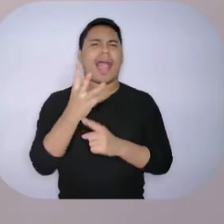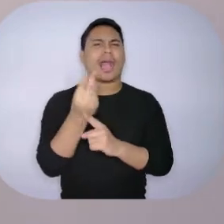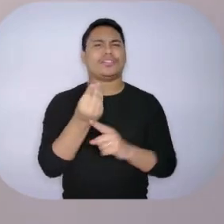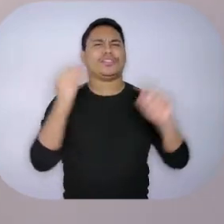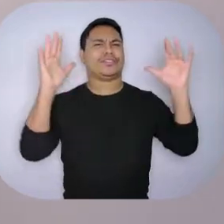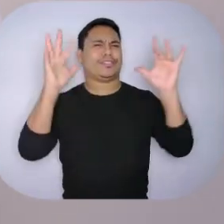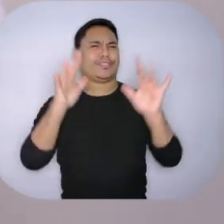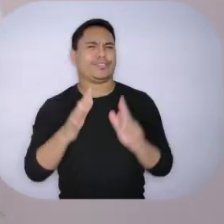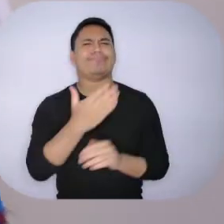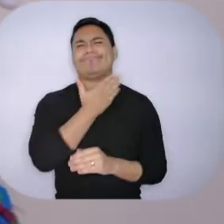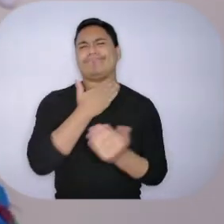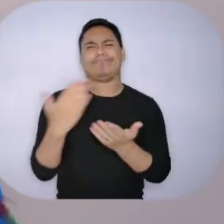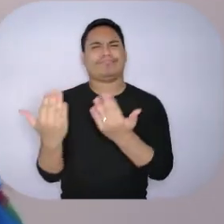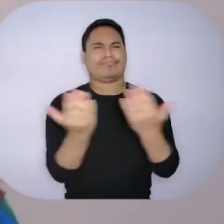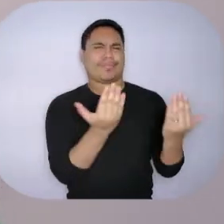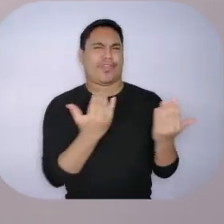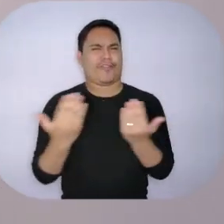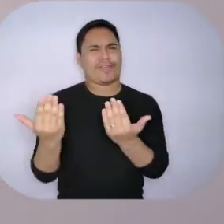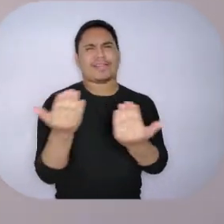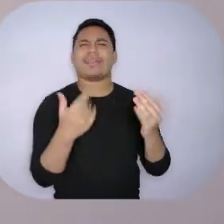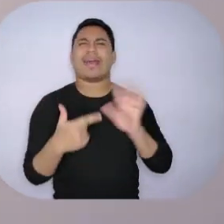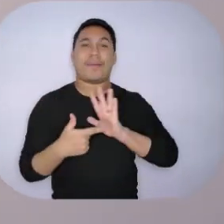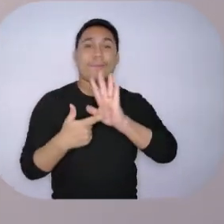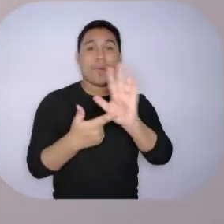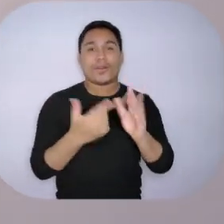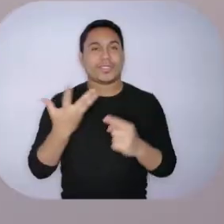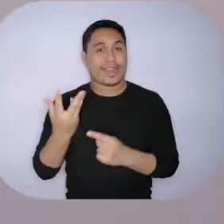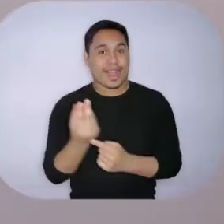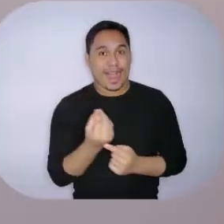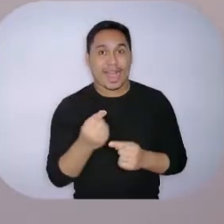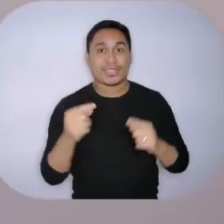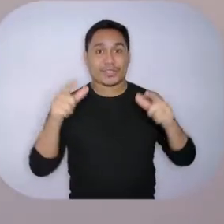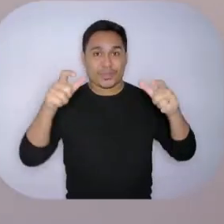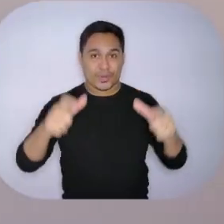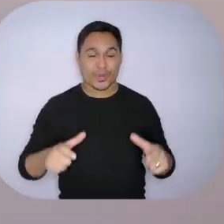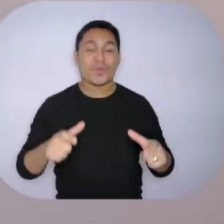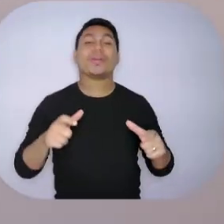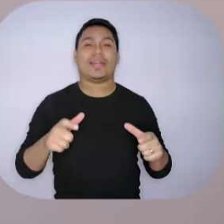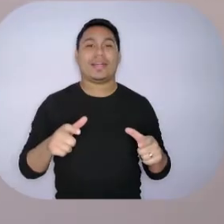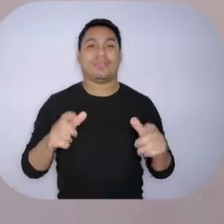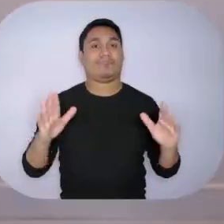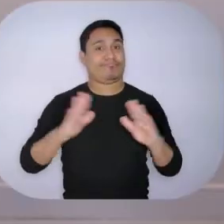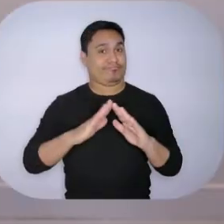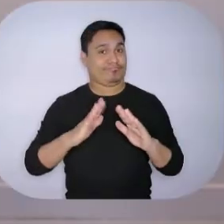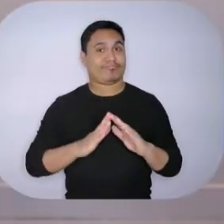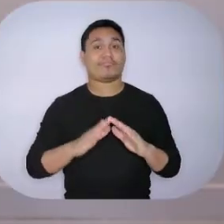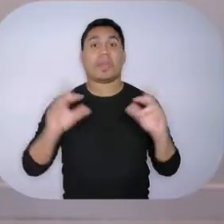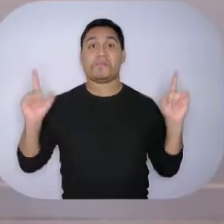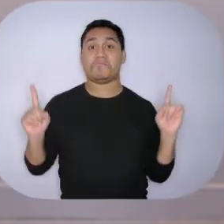conversar, mostrar um pouco das suas artes. E foi isso que ela fez.